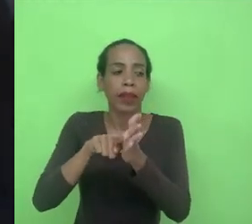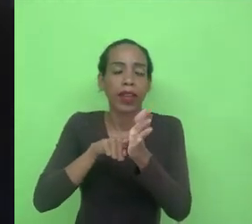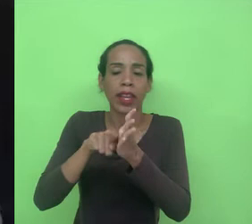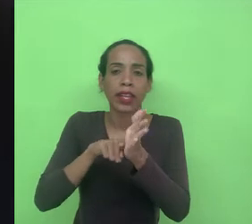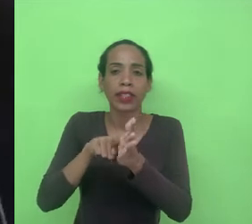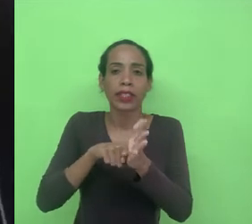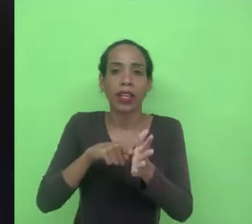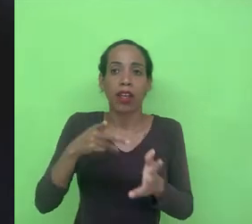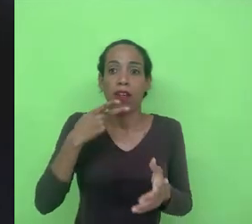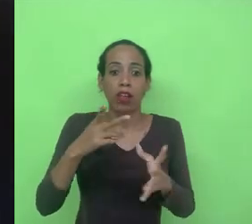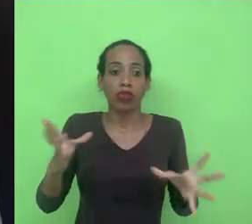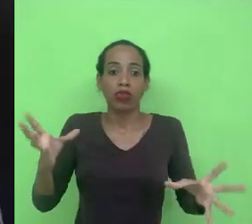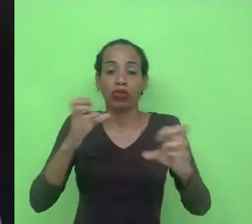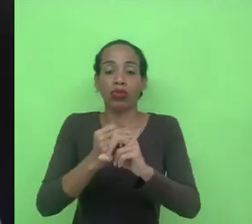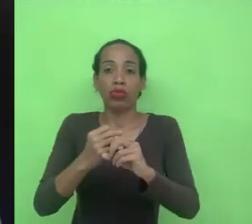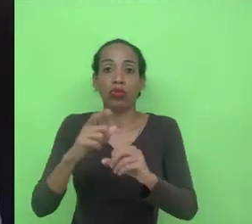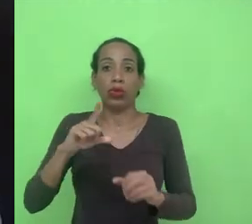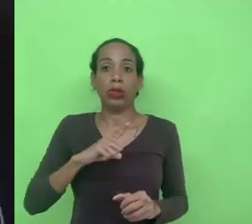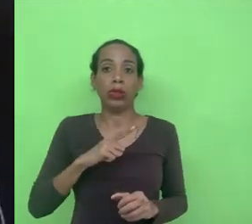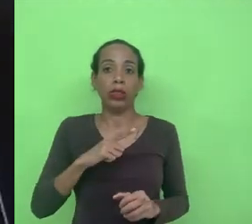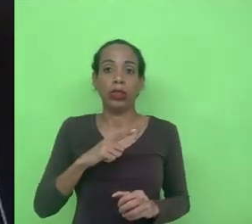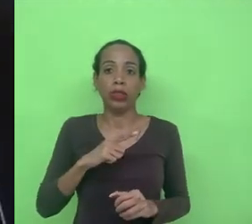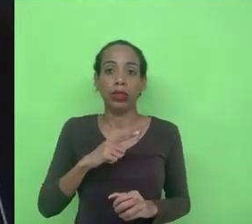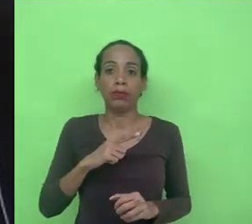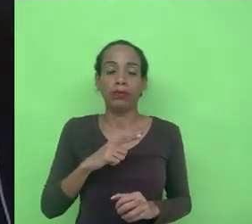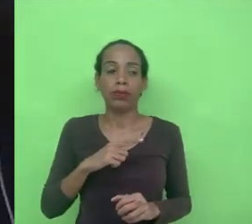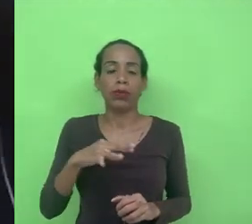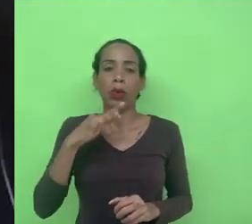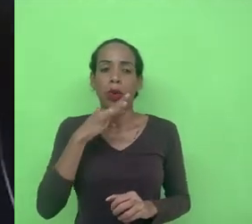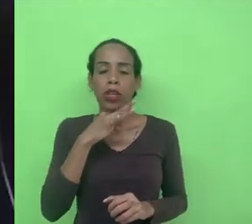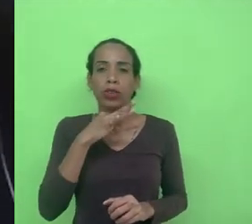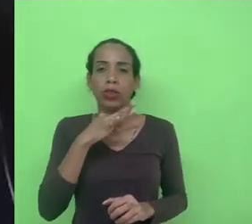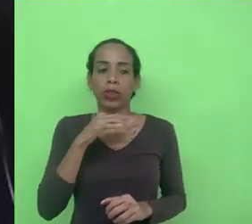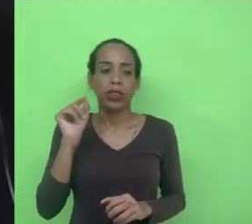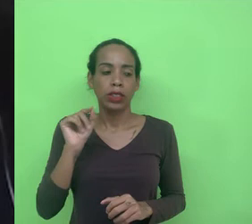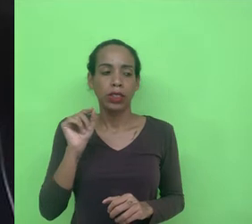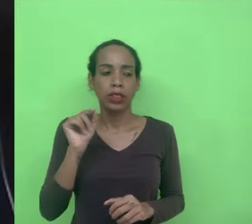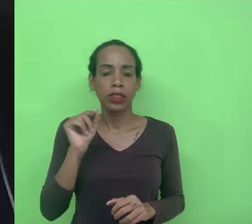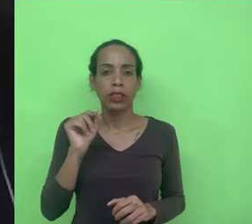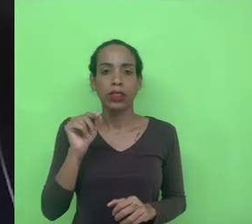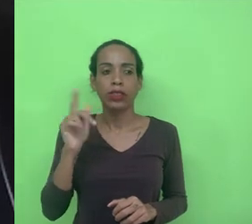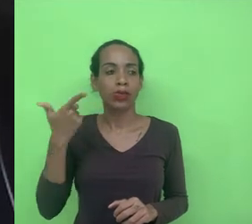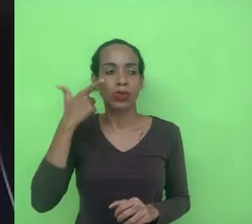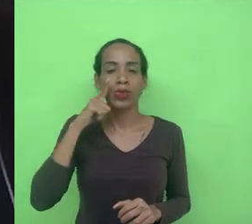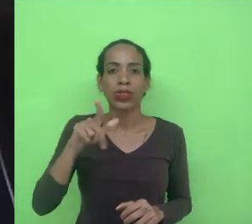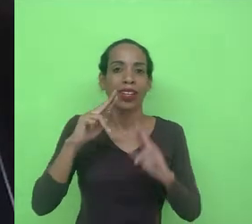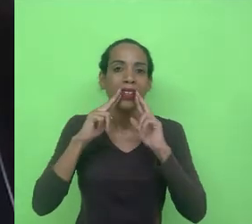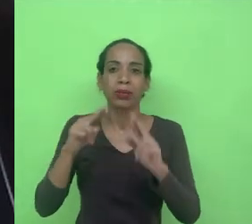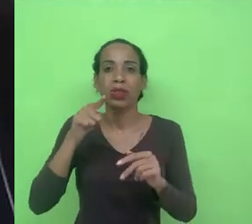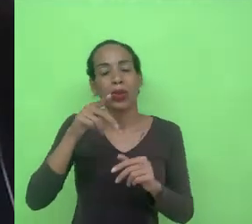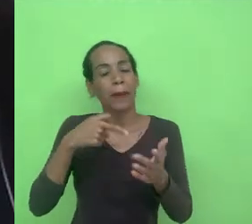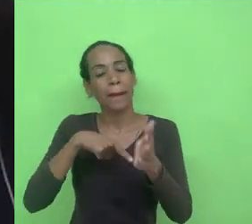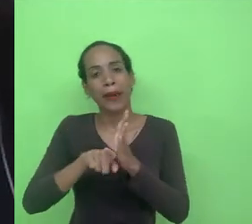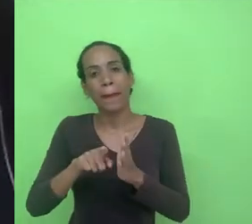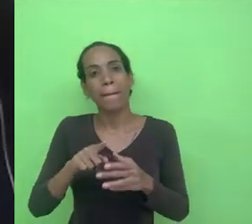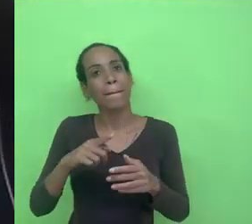limites e eu acho que eu não vou conseguir responder essa pergunta mas acho que